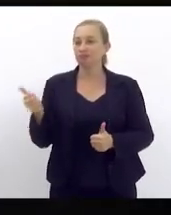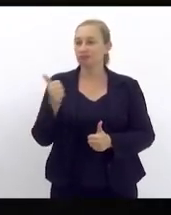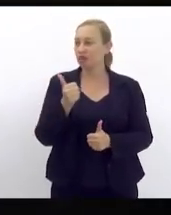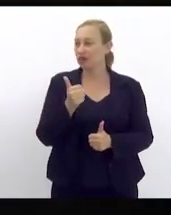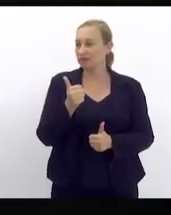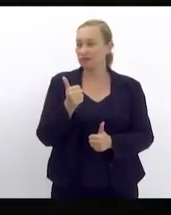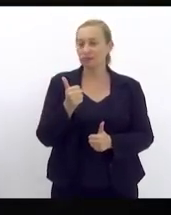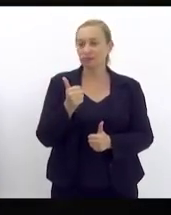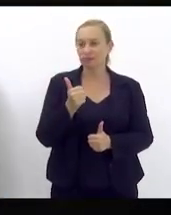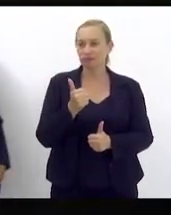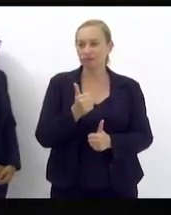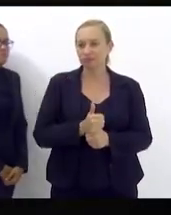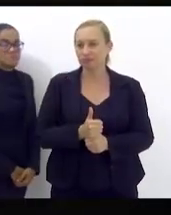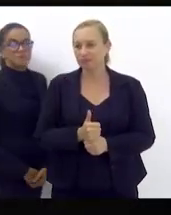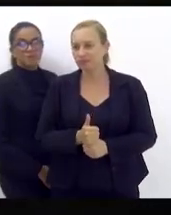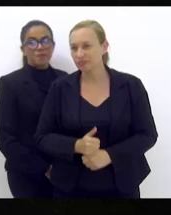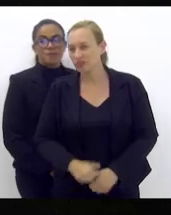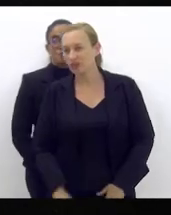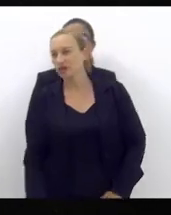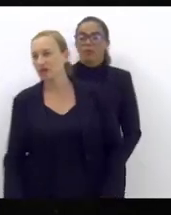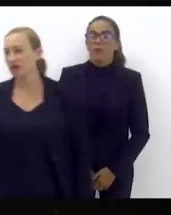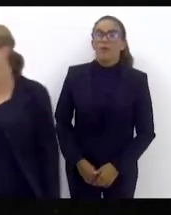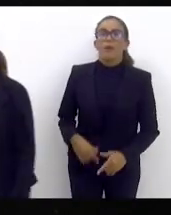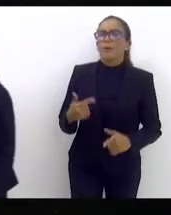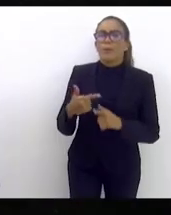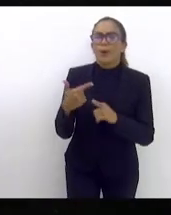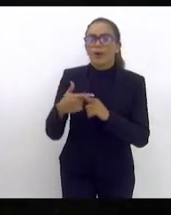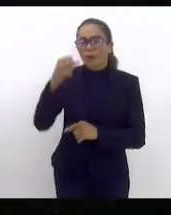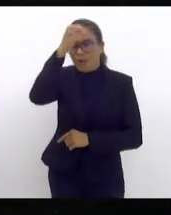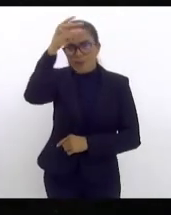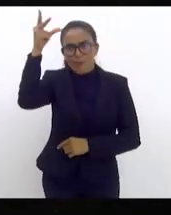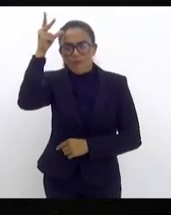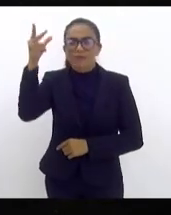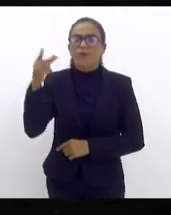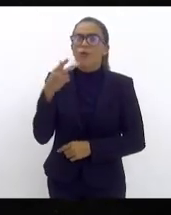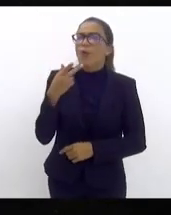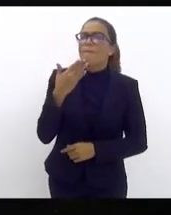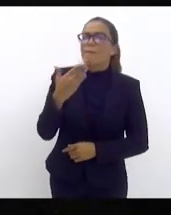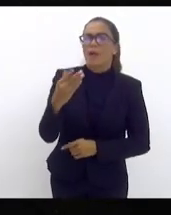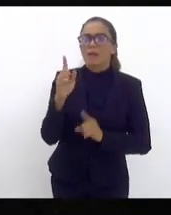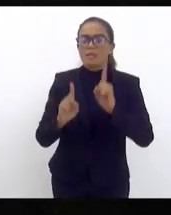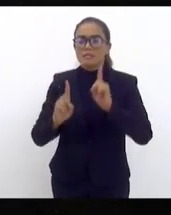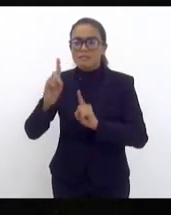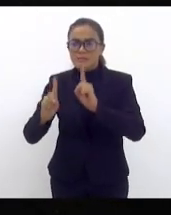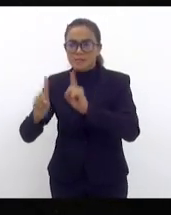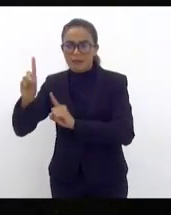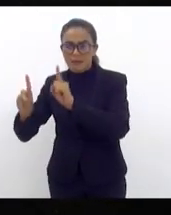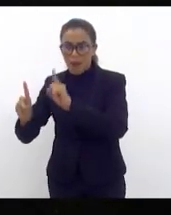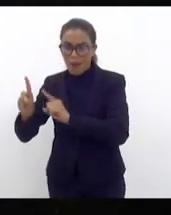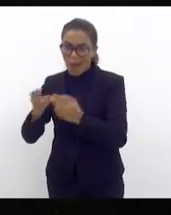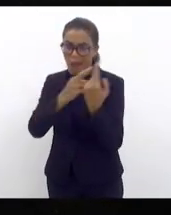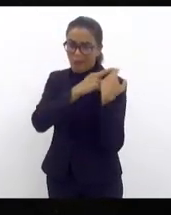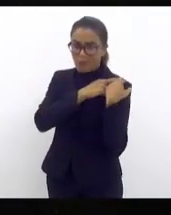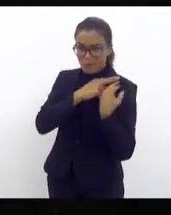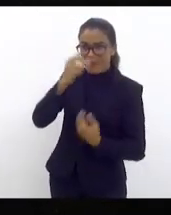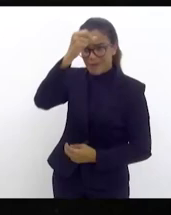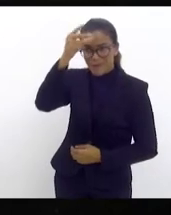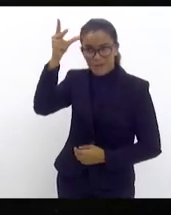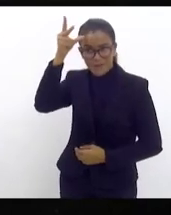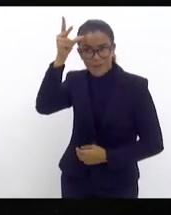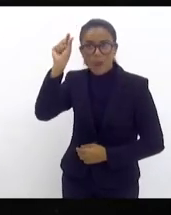uma questão grave por quê? porque quando as prefeituras fazem licitação é de competência das prefeituras a drenagem